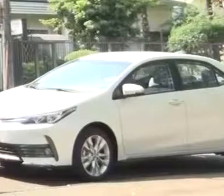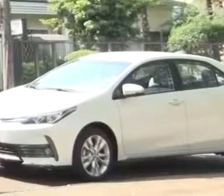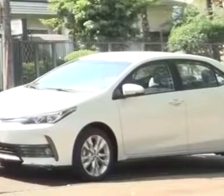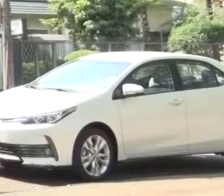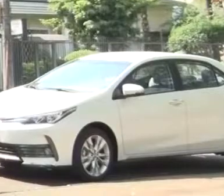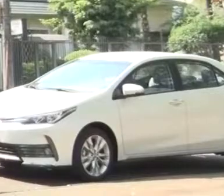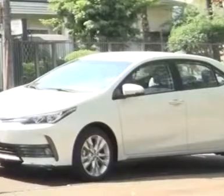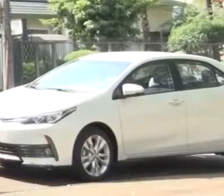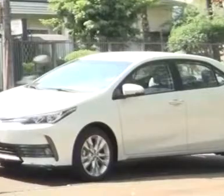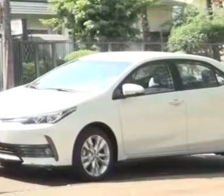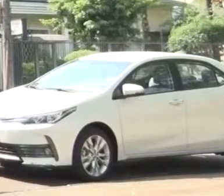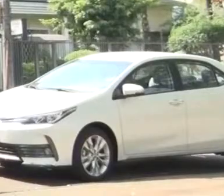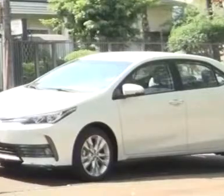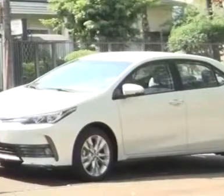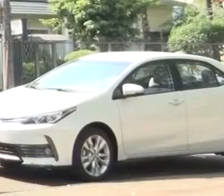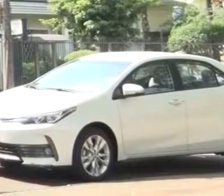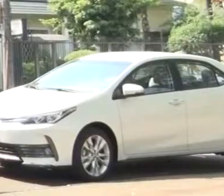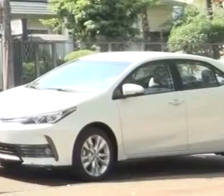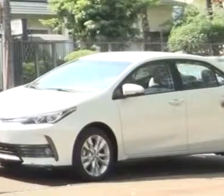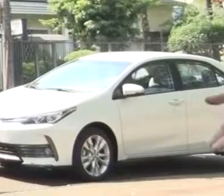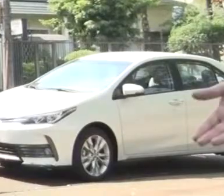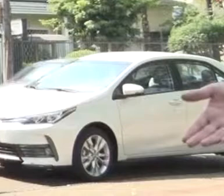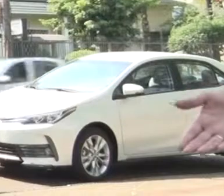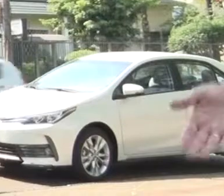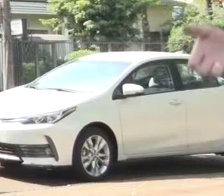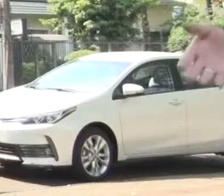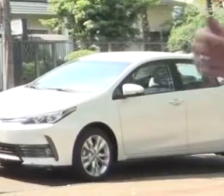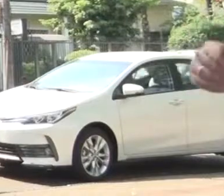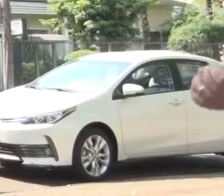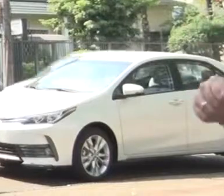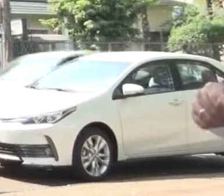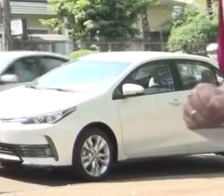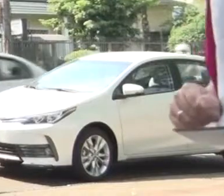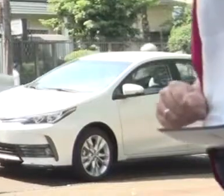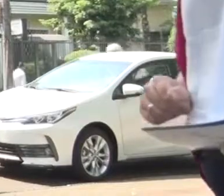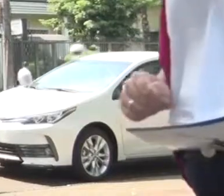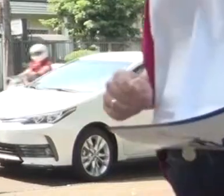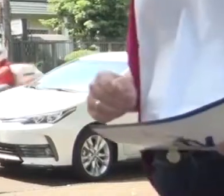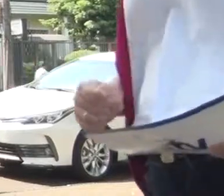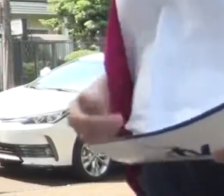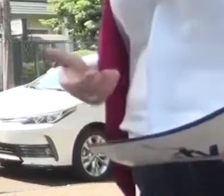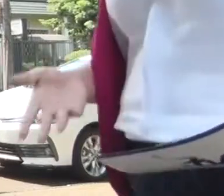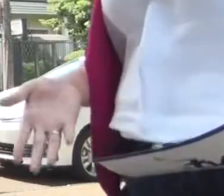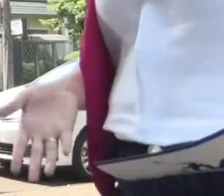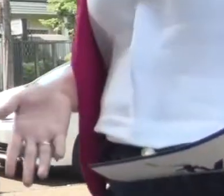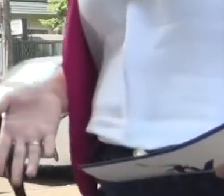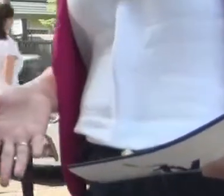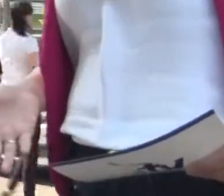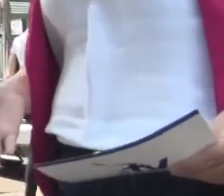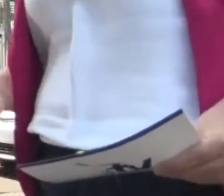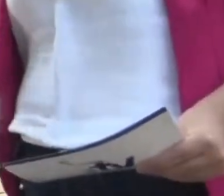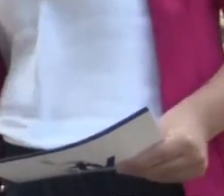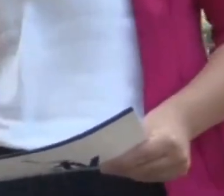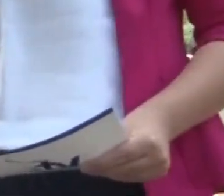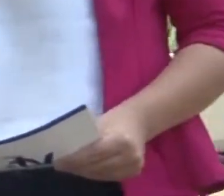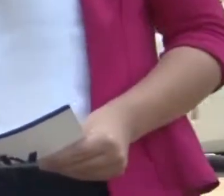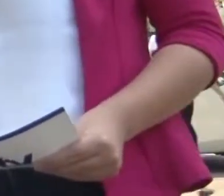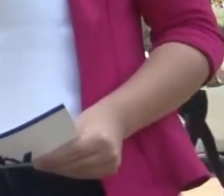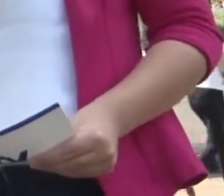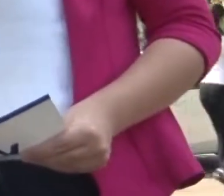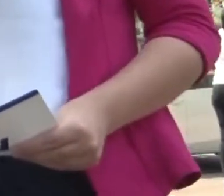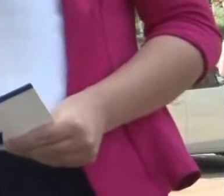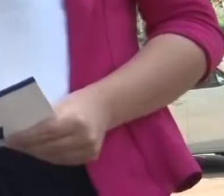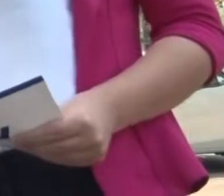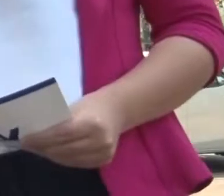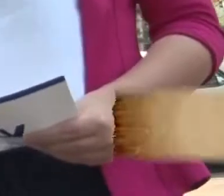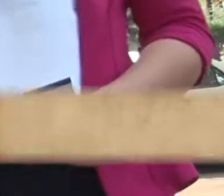Um local que, na correria do dia a dia, passa muitas vezes despercebido da população. Mas a Igreja Matriz, localizada